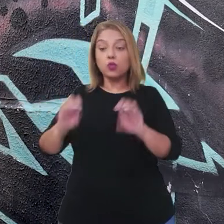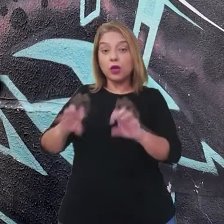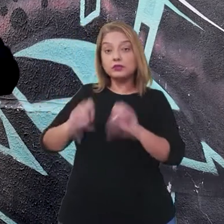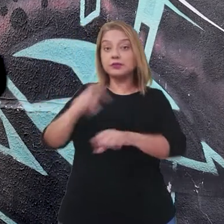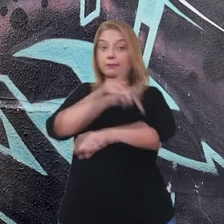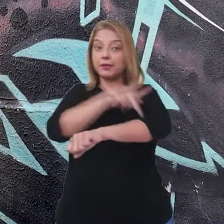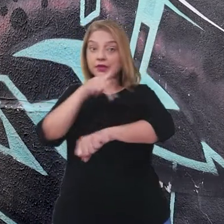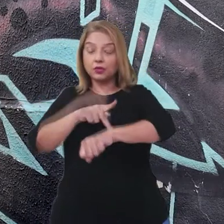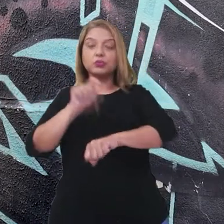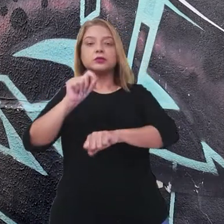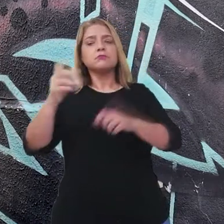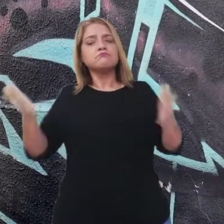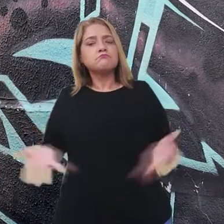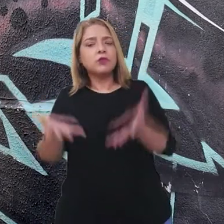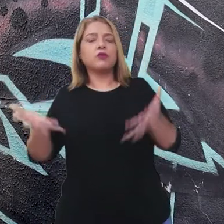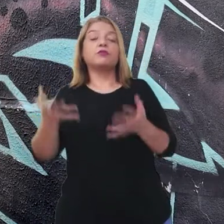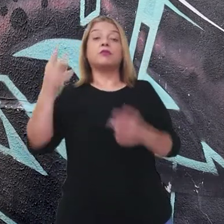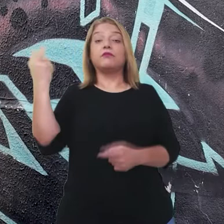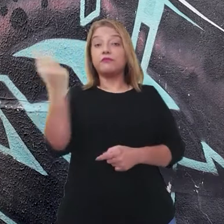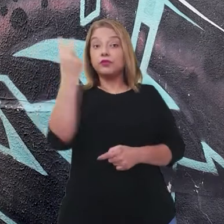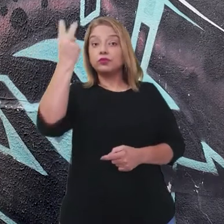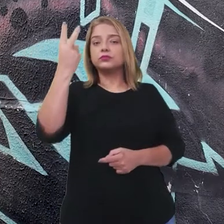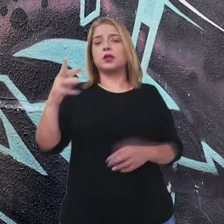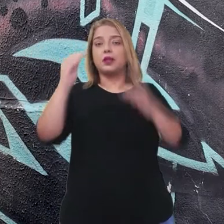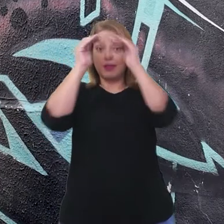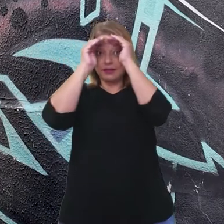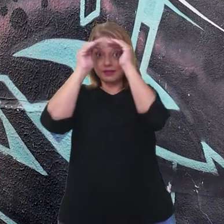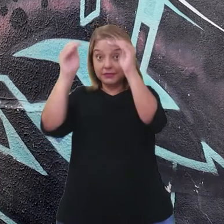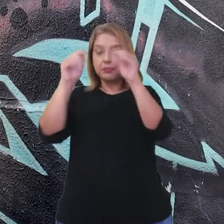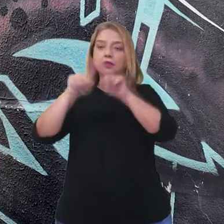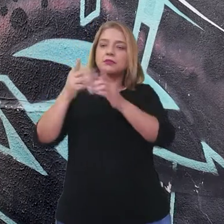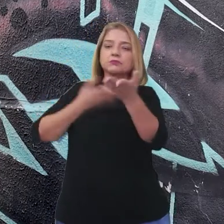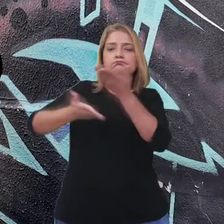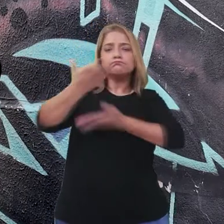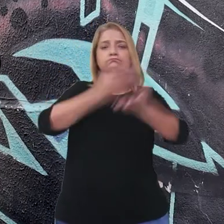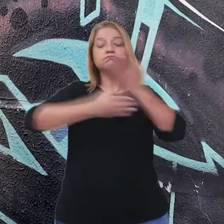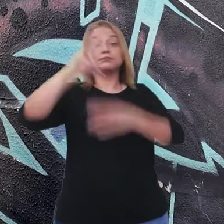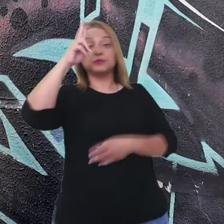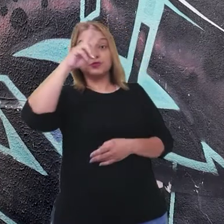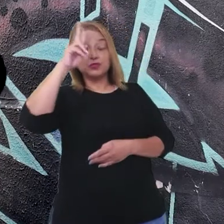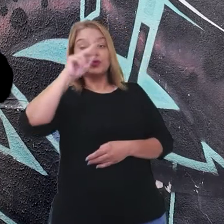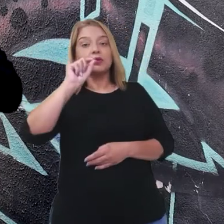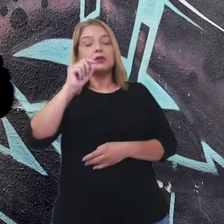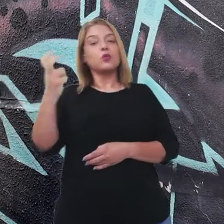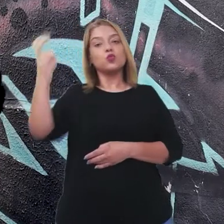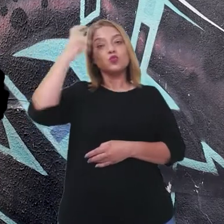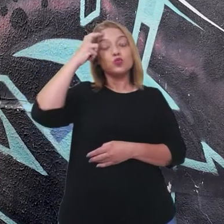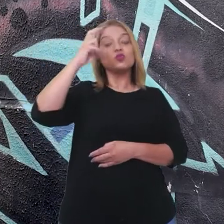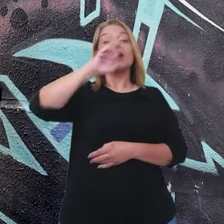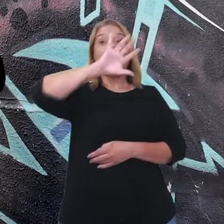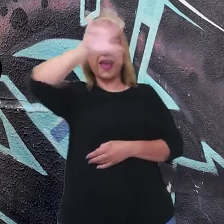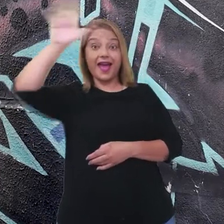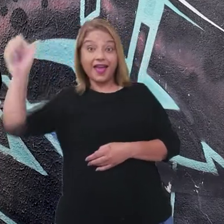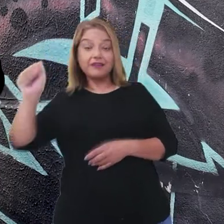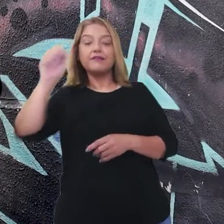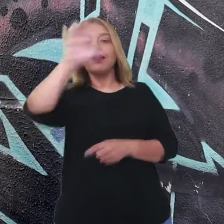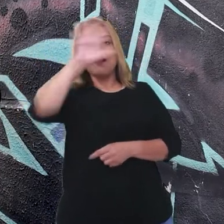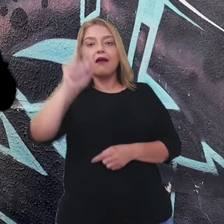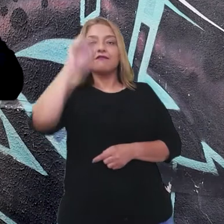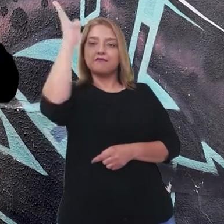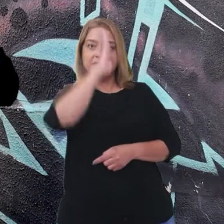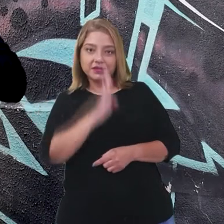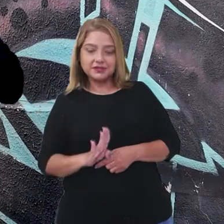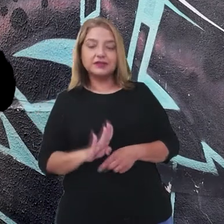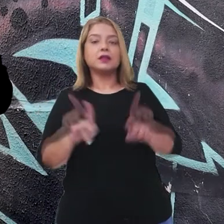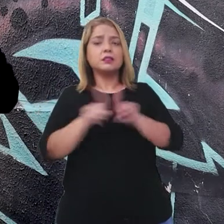que promovem a valorização, o respeito e a interação com as histórias e a cultura africana e afro-brasileira, assim como o